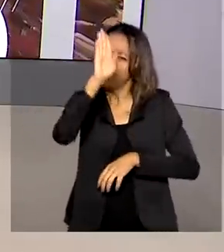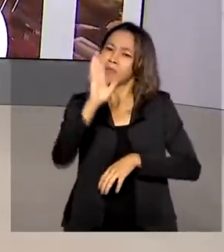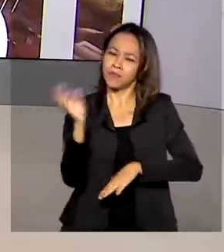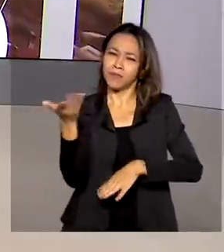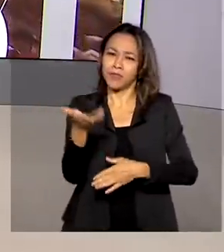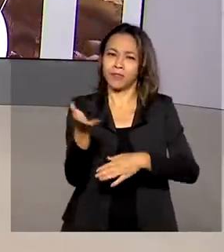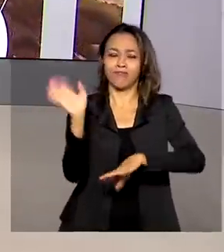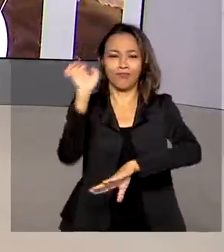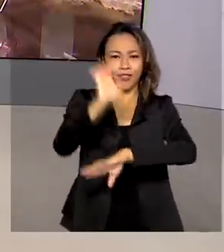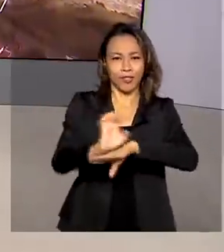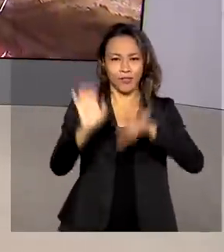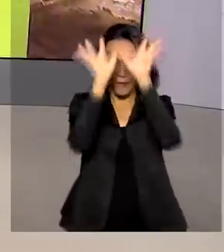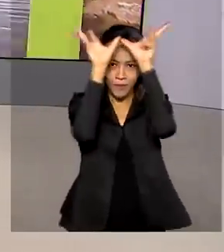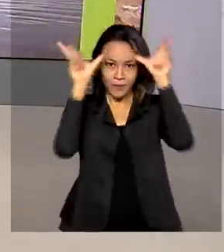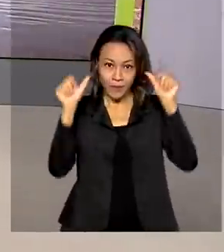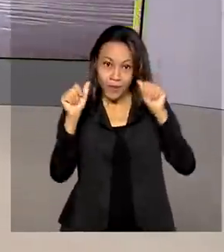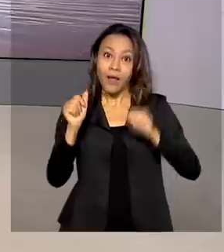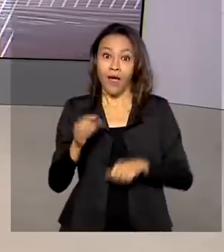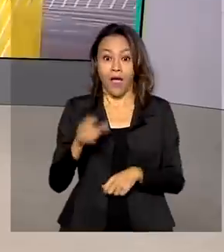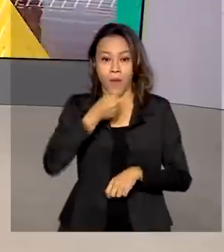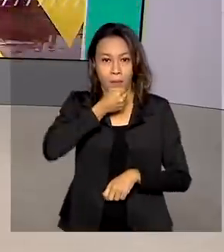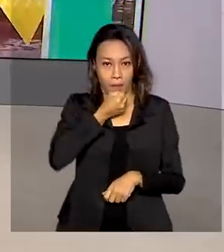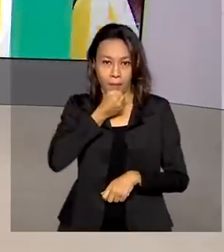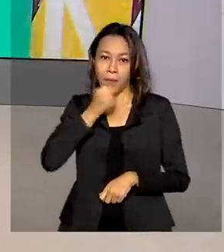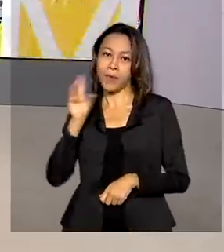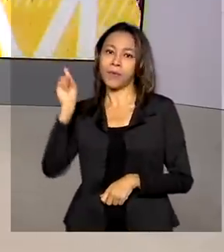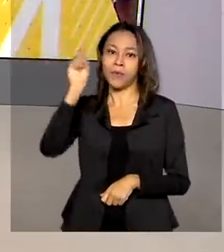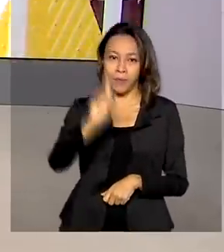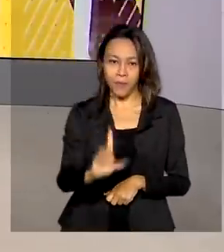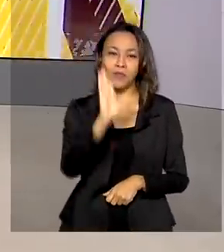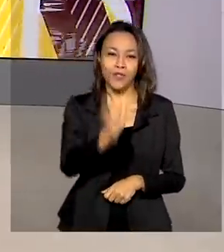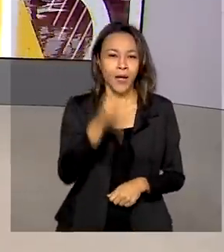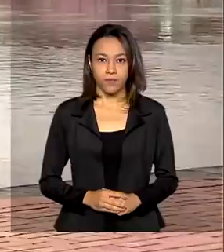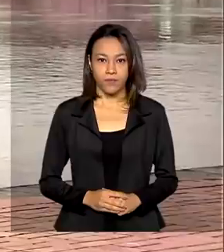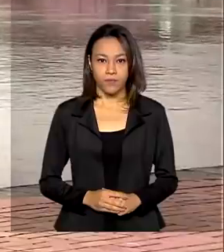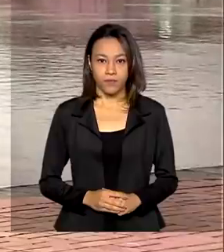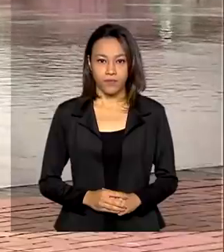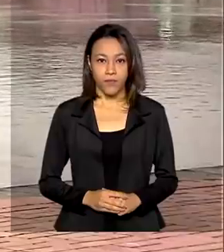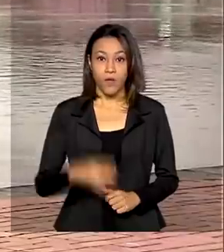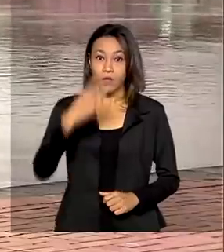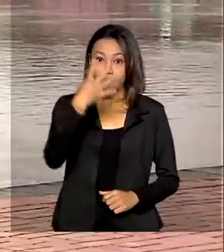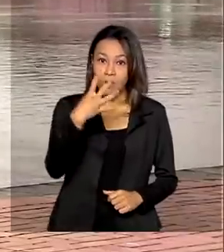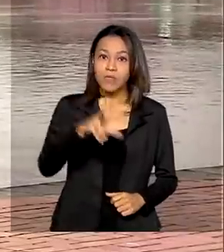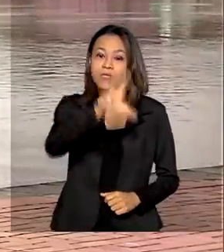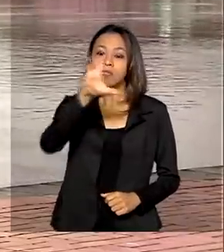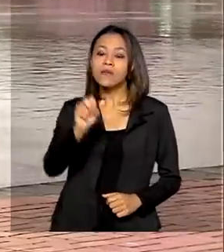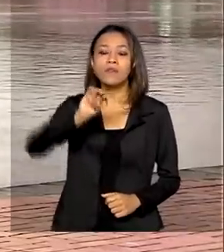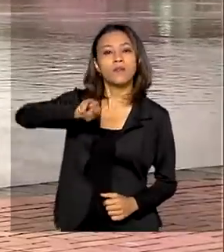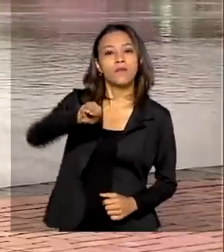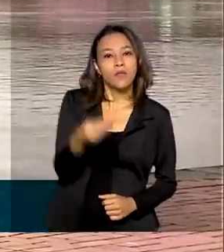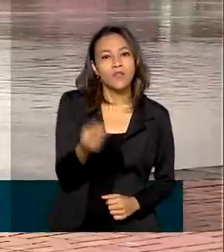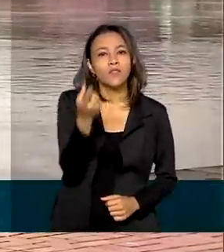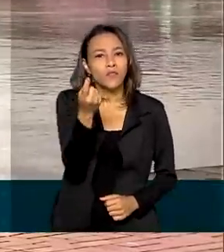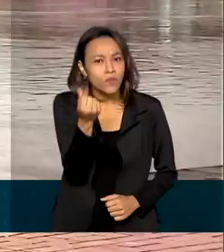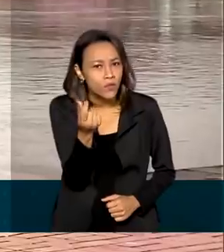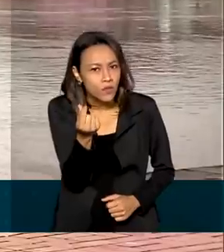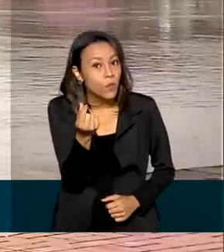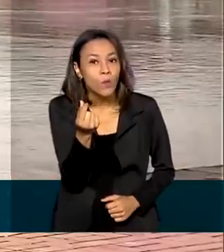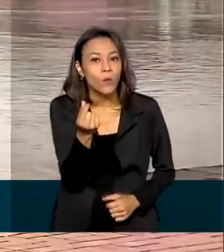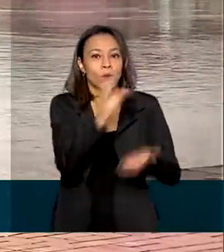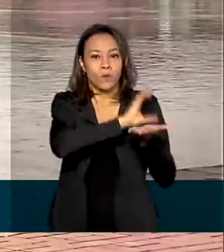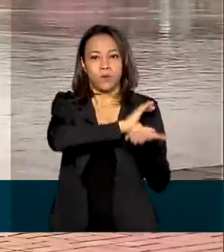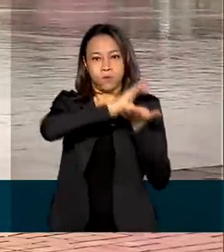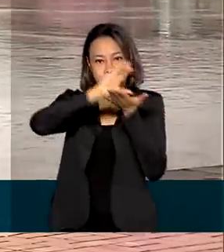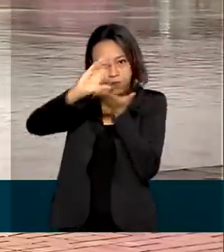A repórter Gabriela Noronha está na capital Rio Branco e traz as informações para a gente. Os 450 milhões de reais do